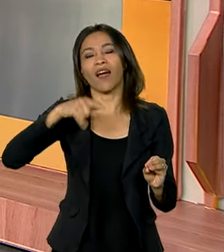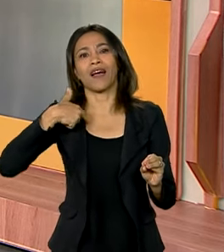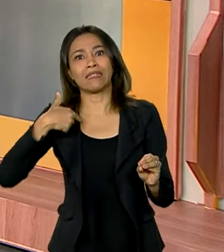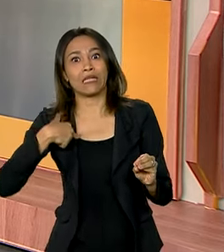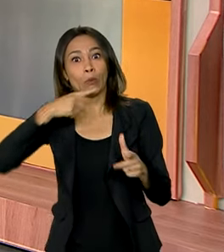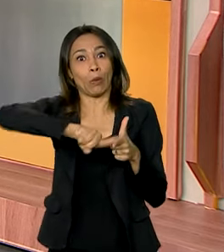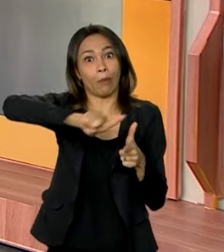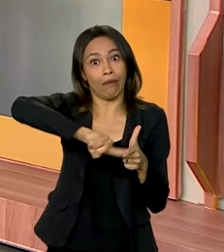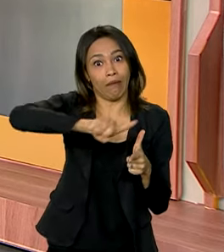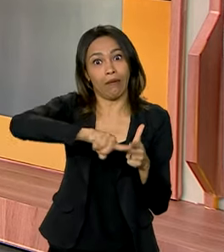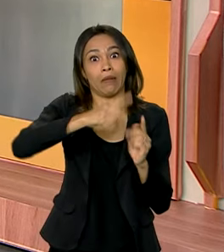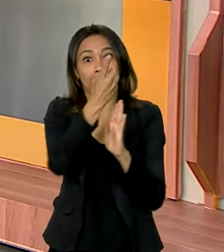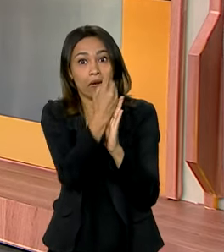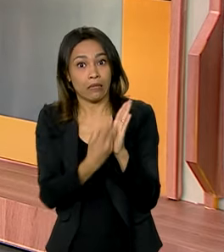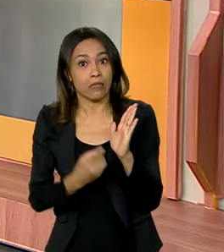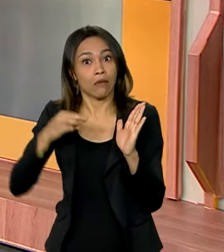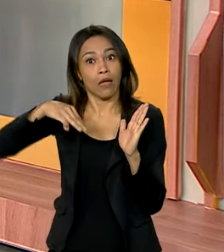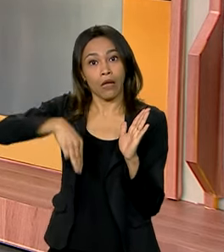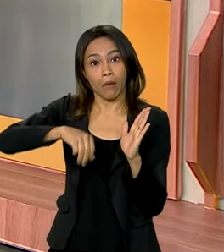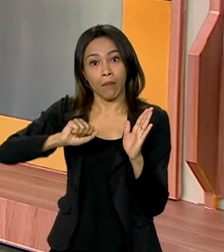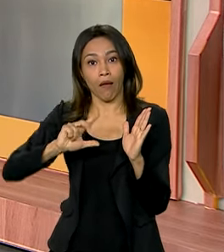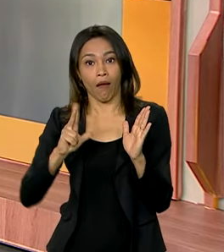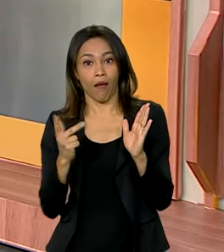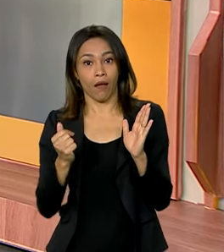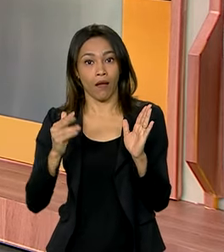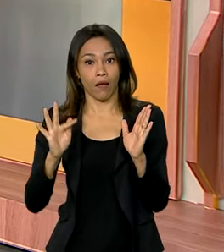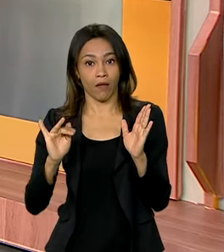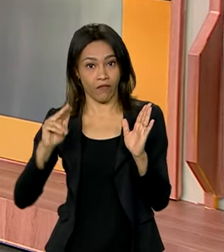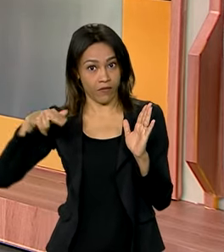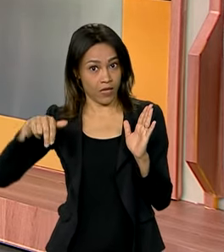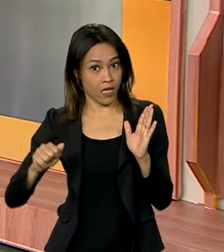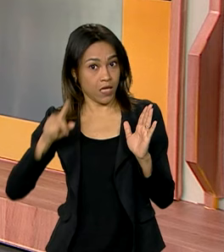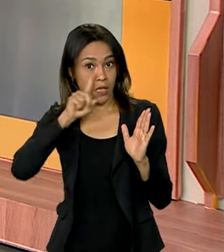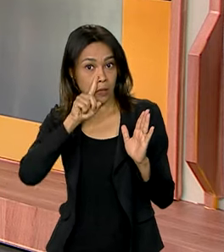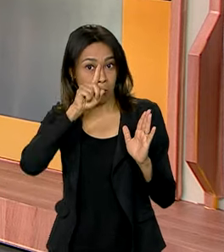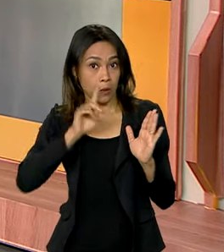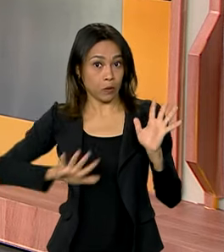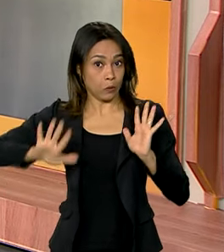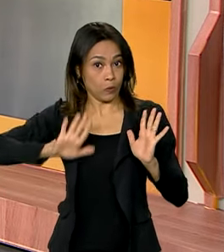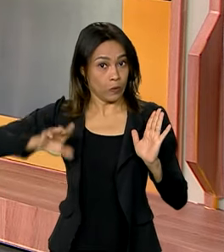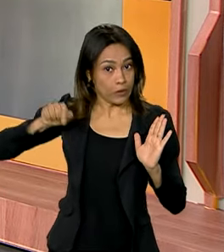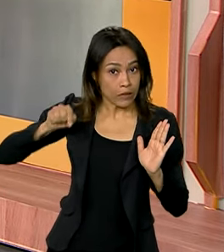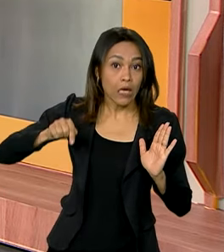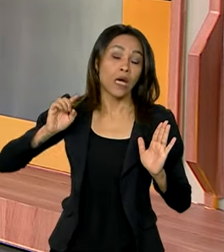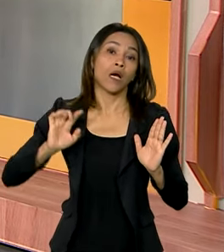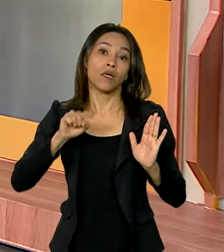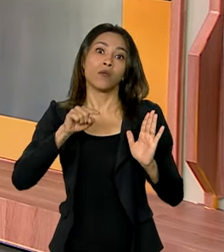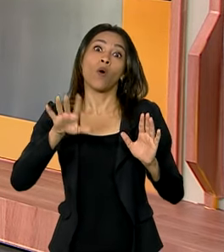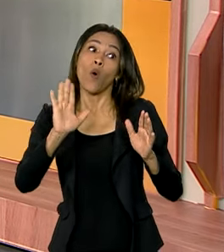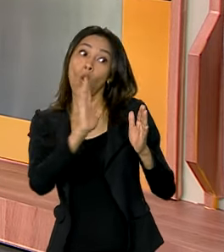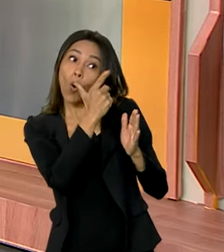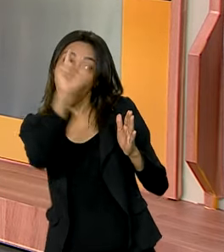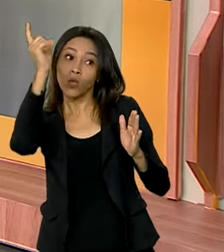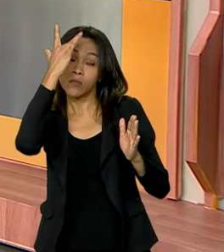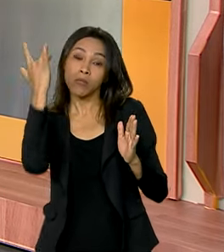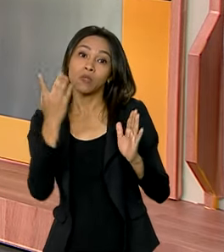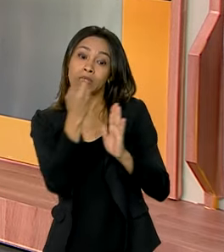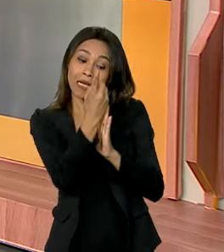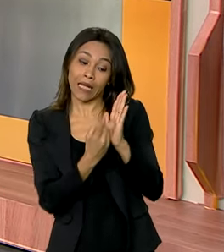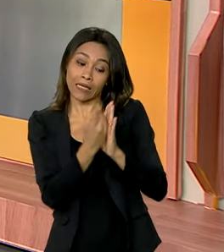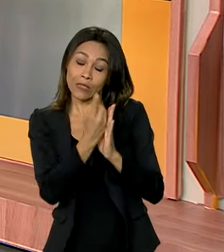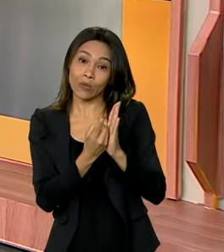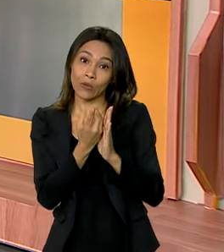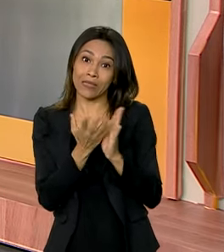fina. Mesmo assim, alguns contribuintes, claro, podem acabar tendo as suas declarações retidas. Quais são as